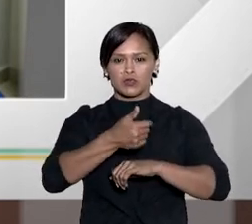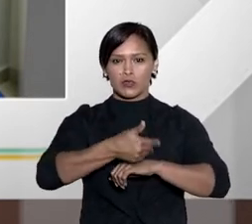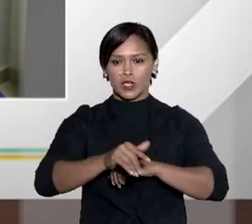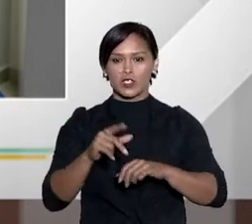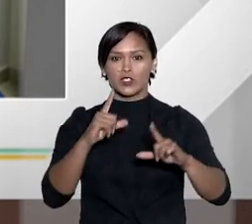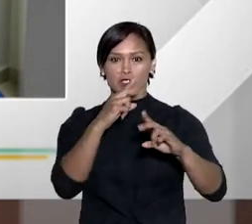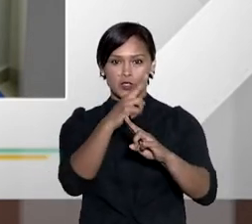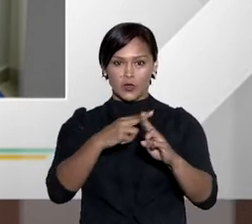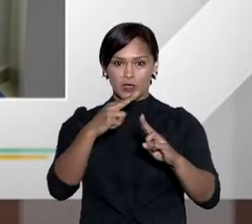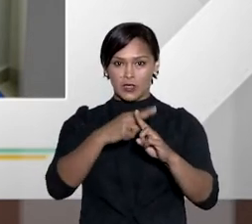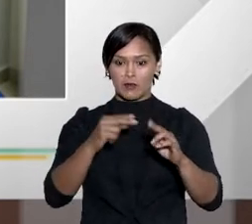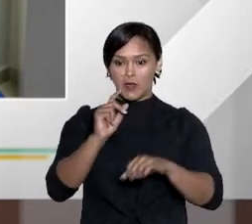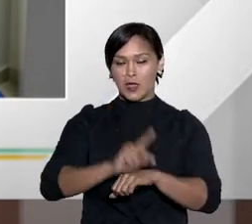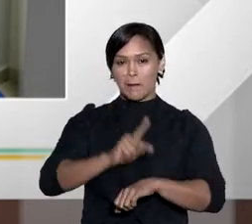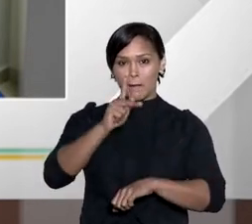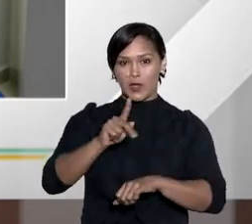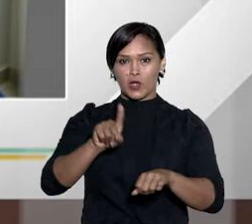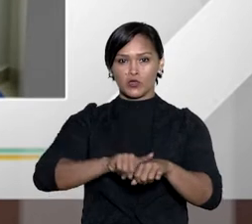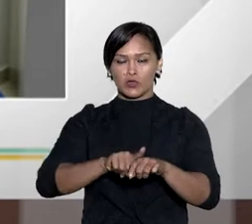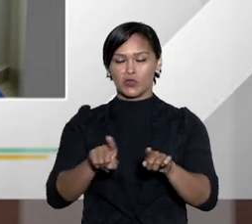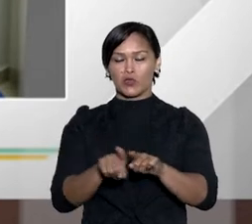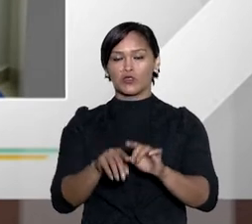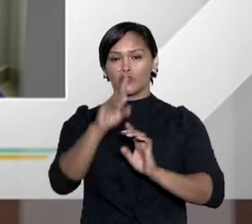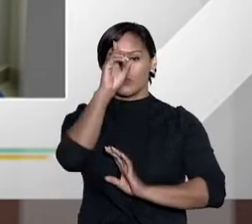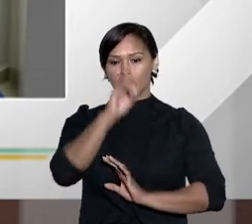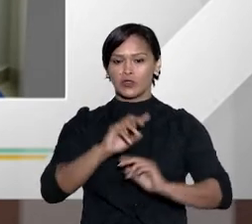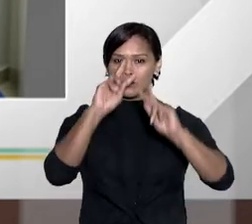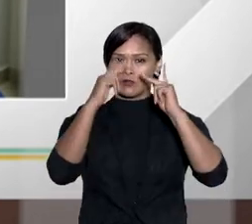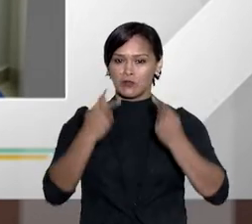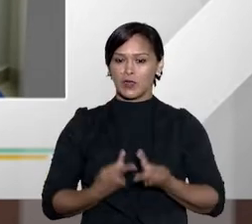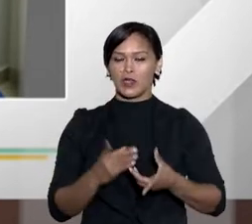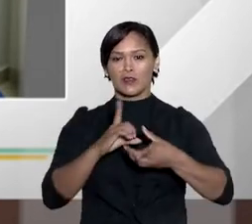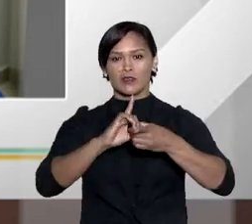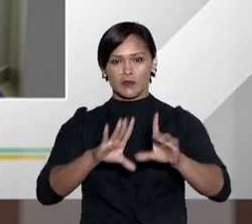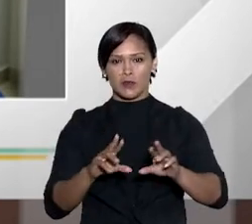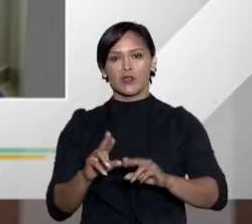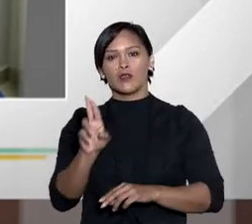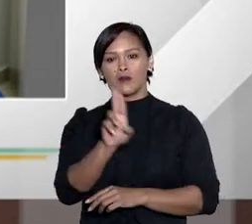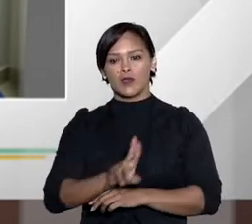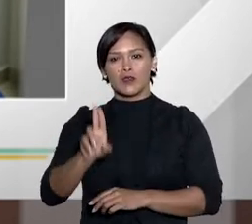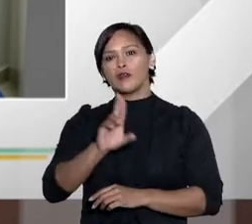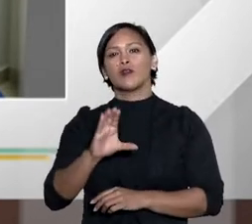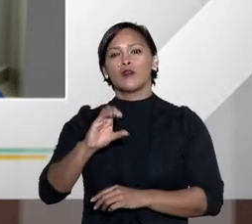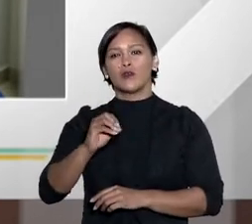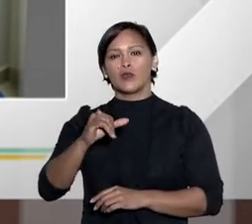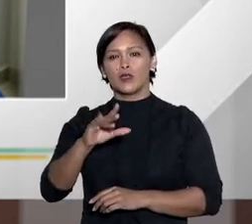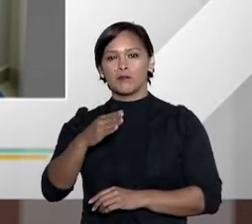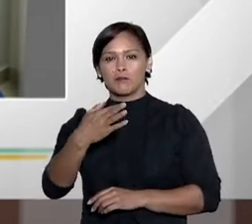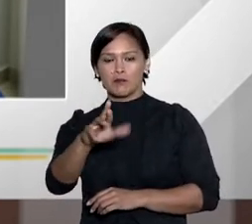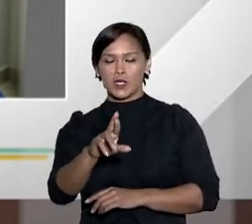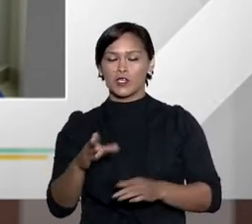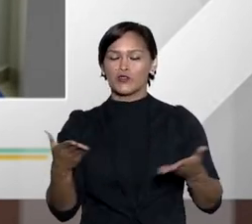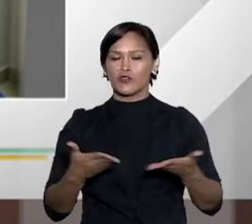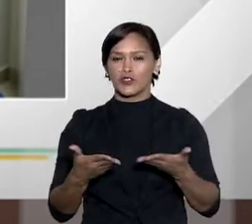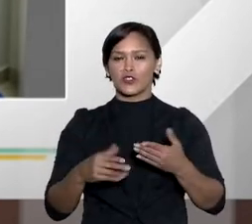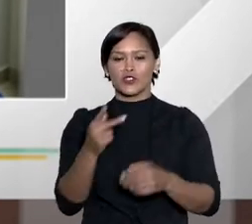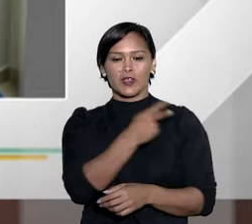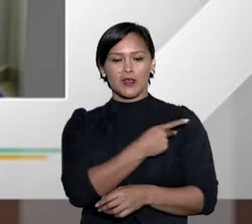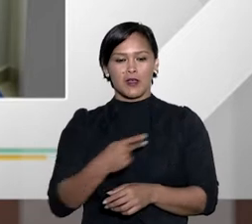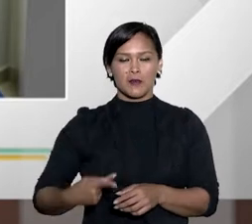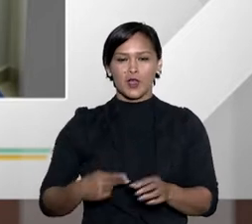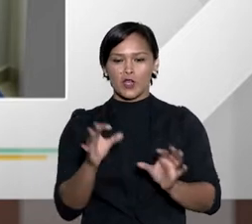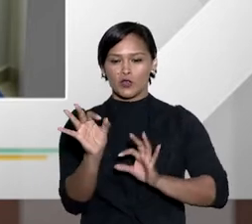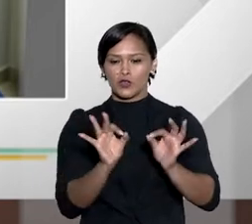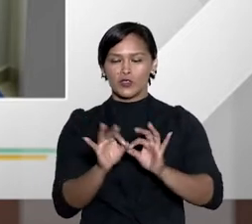Brasília e pós-doutor em Direitos Humanos e Democracia pela Universidade de Coimbra. Já presidiu o Fórum Nacional de Juizados